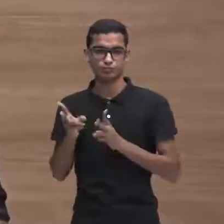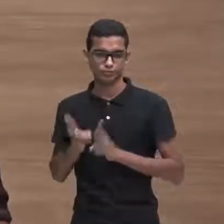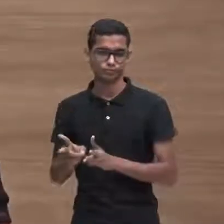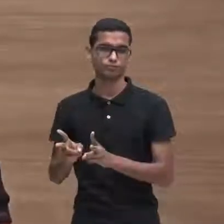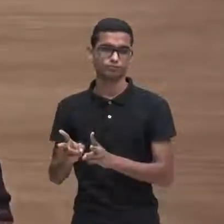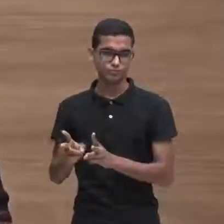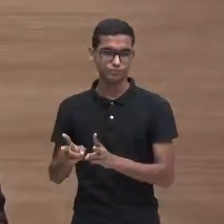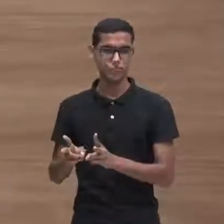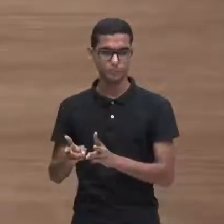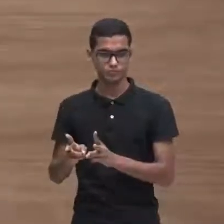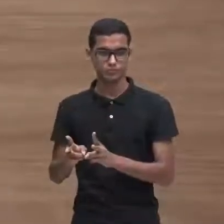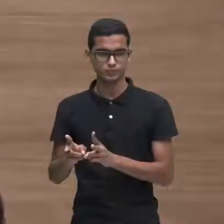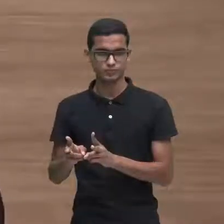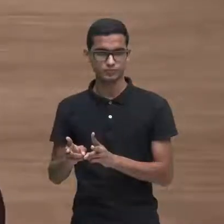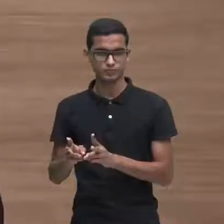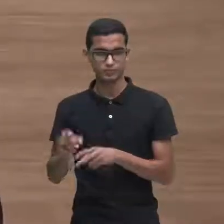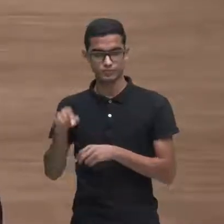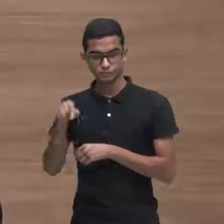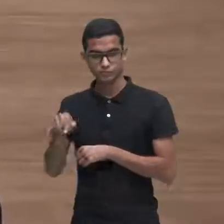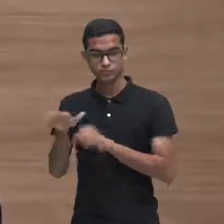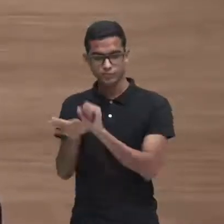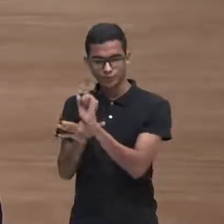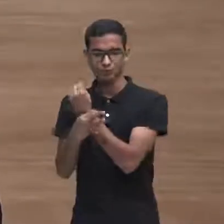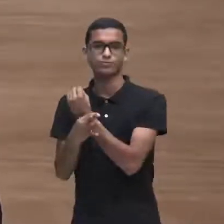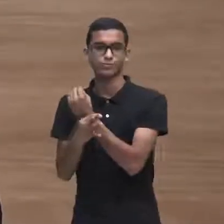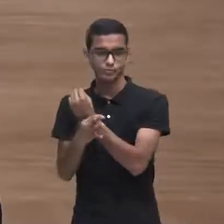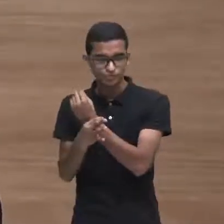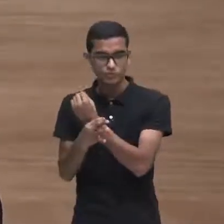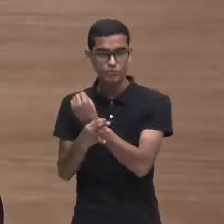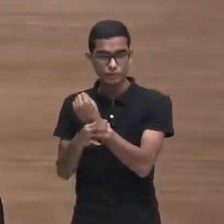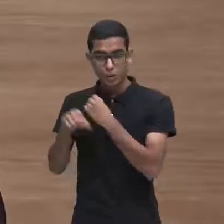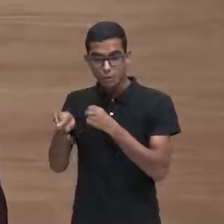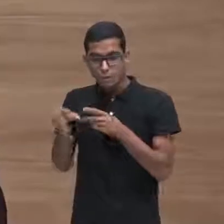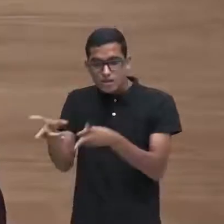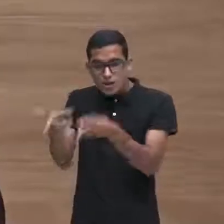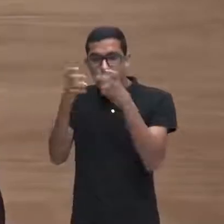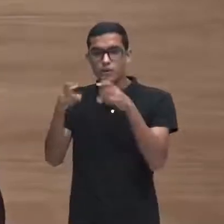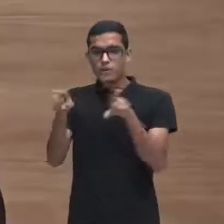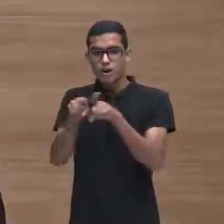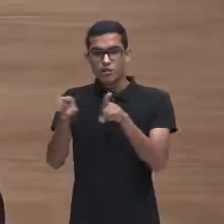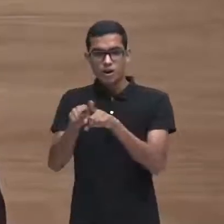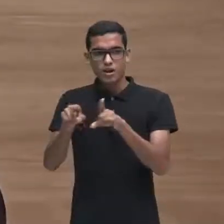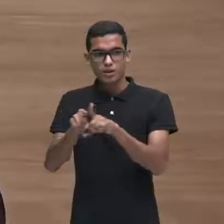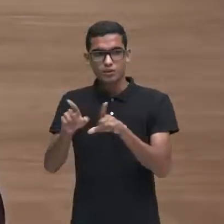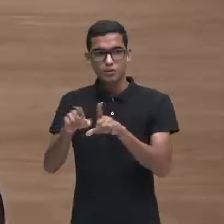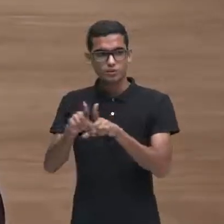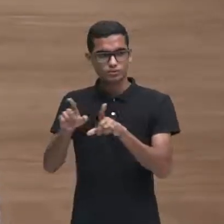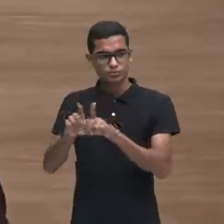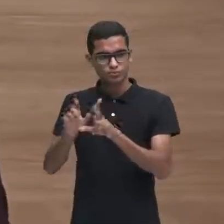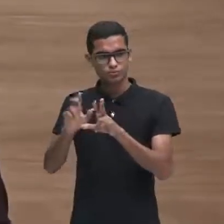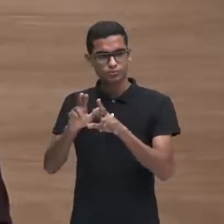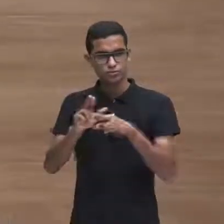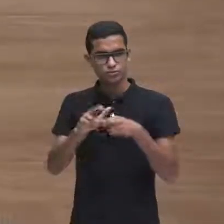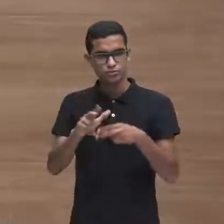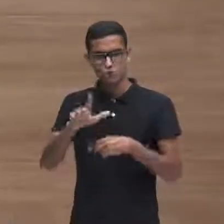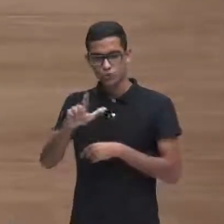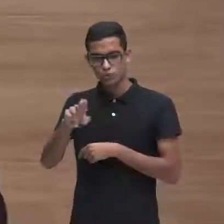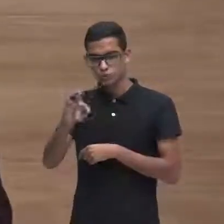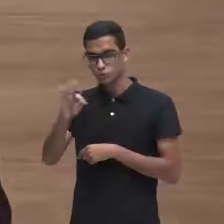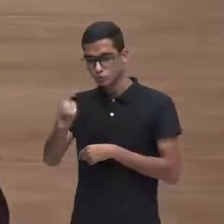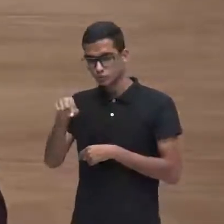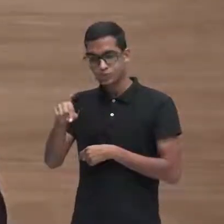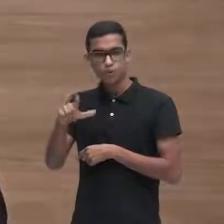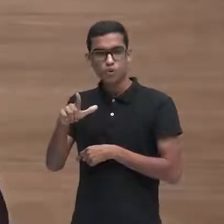e isso fez com que eles percebessem que o luto nada que luto não se